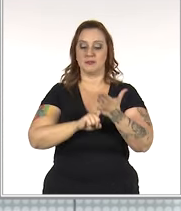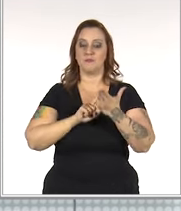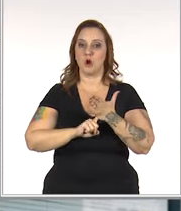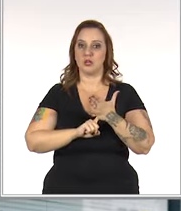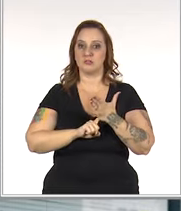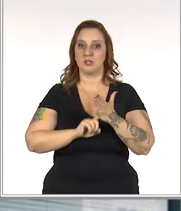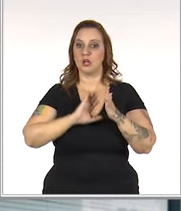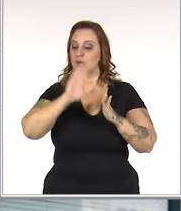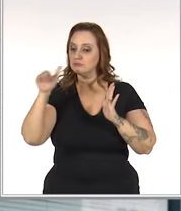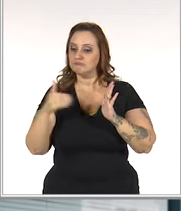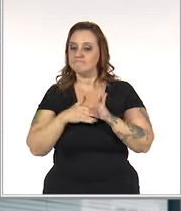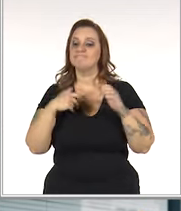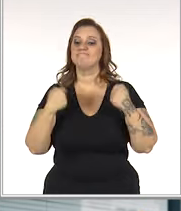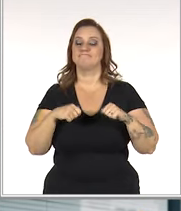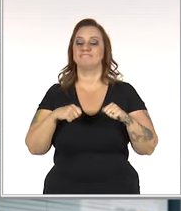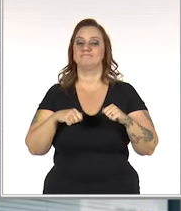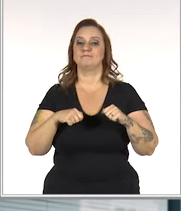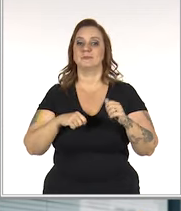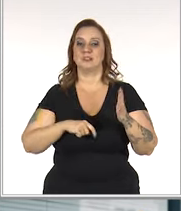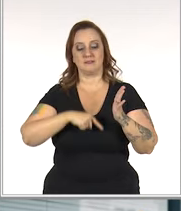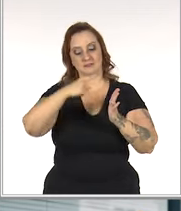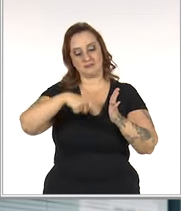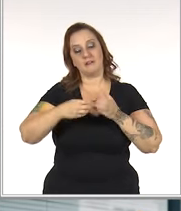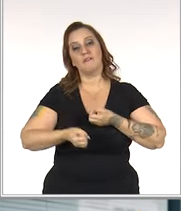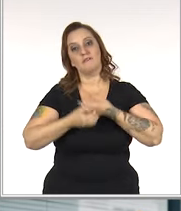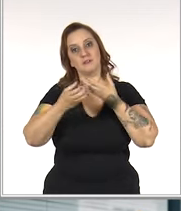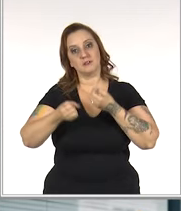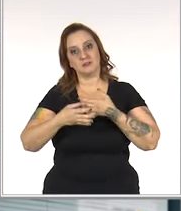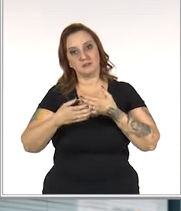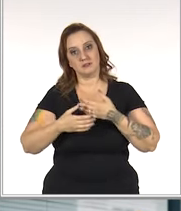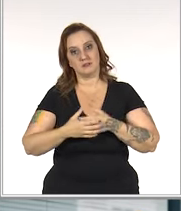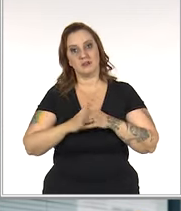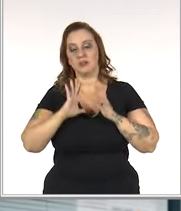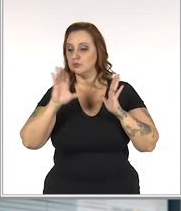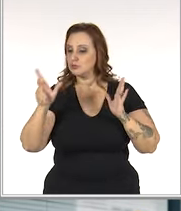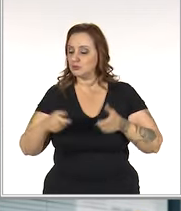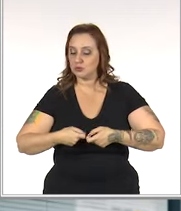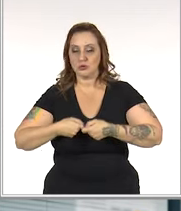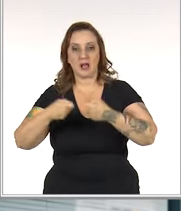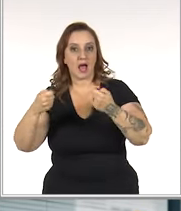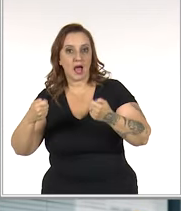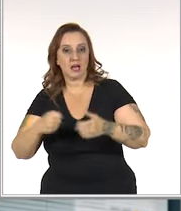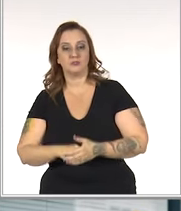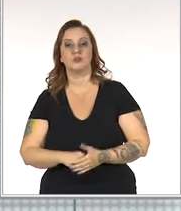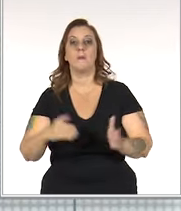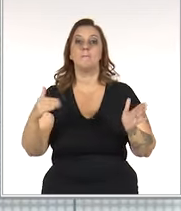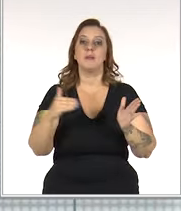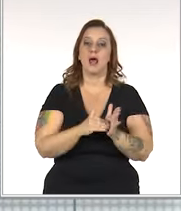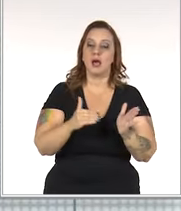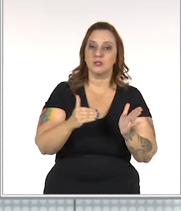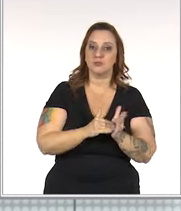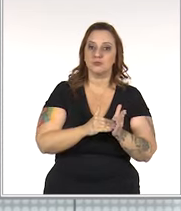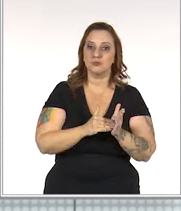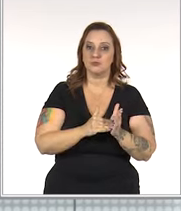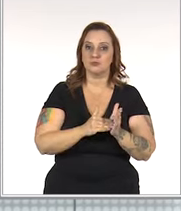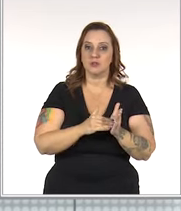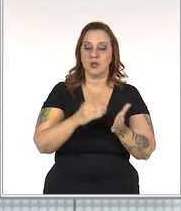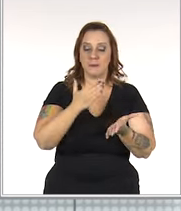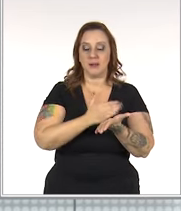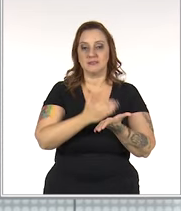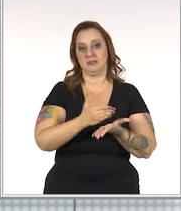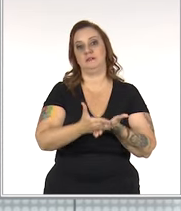você. Tudo o que ela precisa está lá. Nos dados financeiros, nas receitas e despesas, nos prazos,